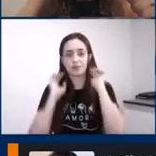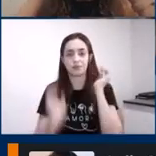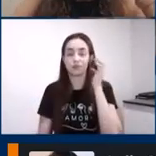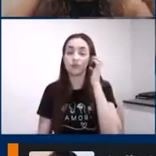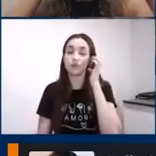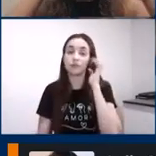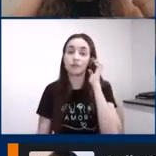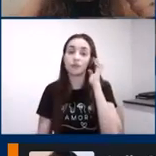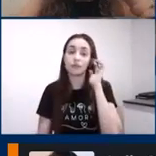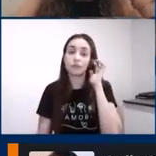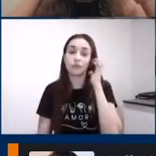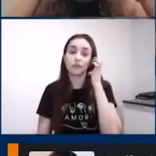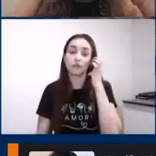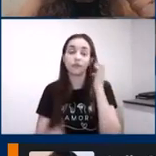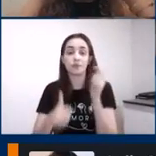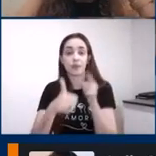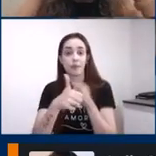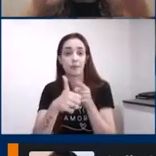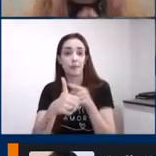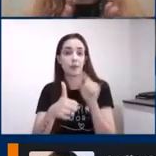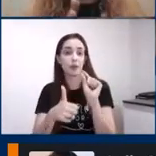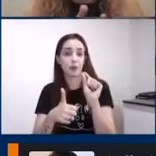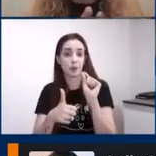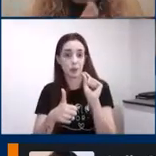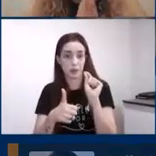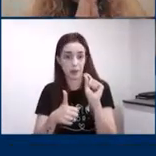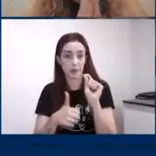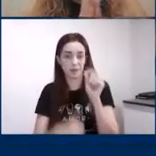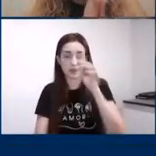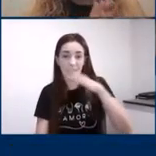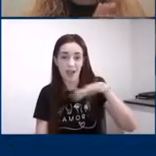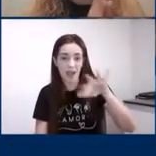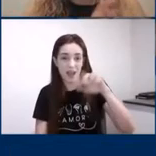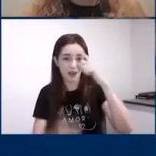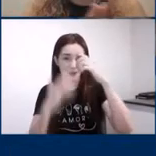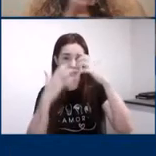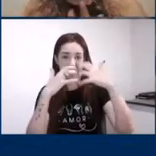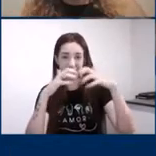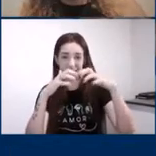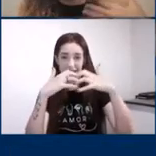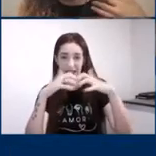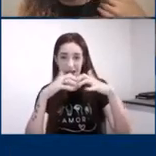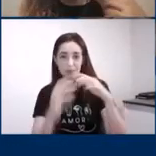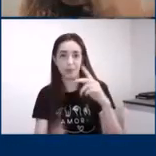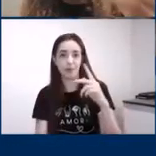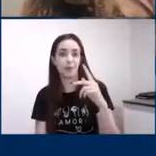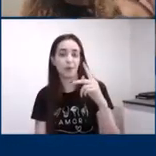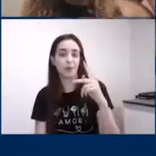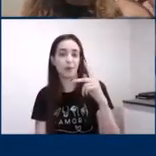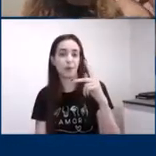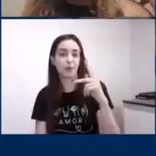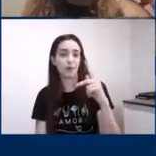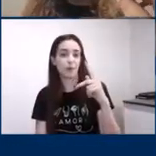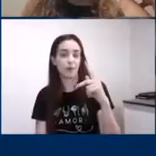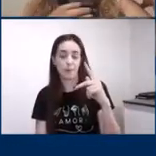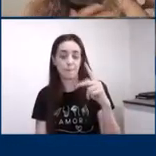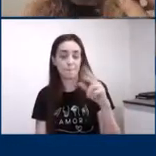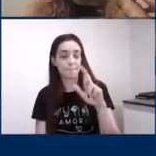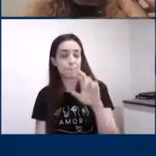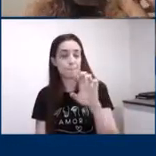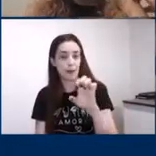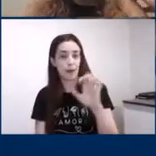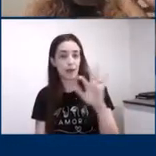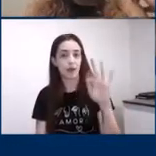essa área mais pré-frontal do nosso cérebro ela é muito limitada. A gente tem a